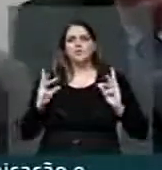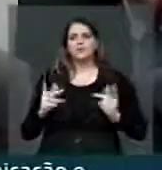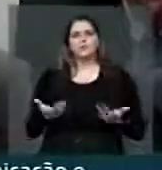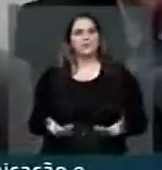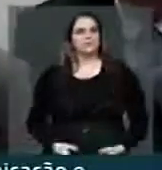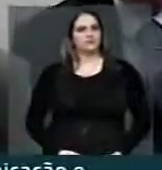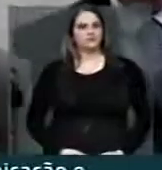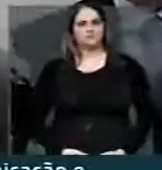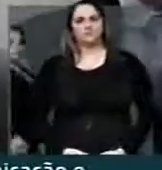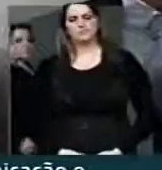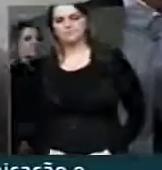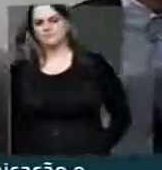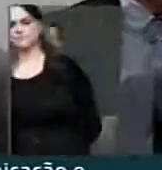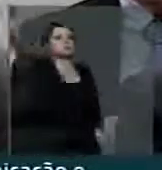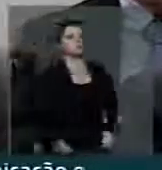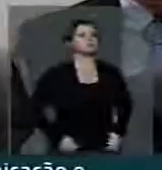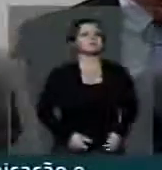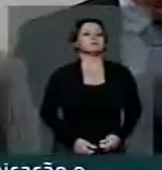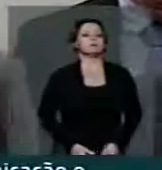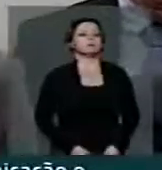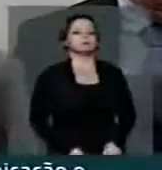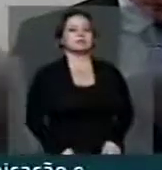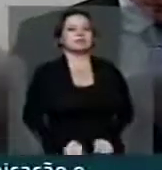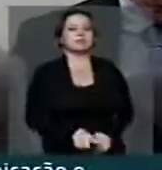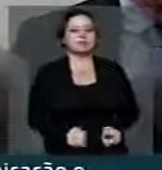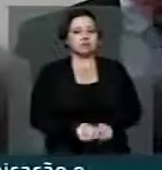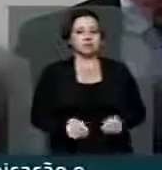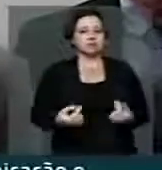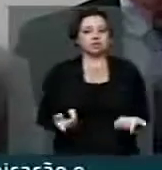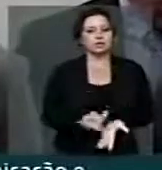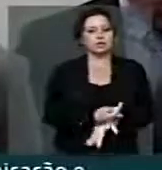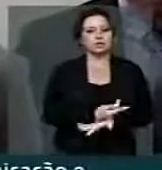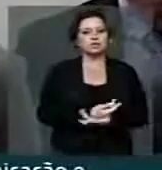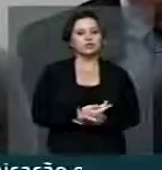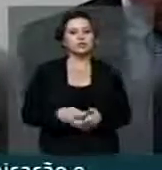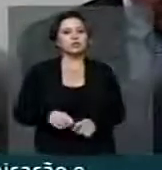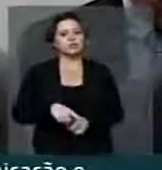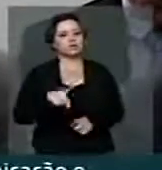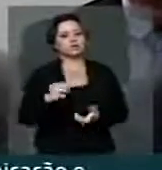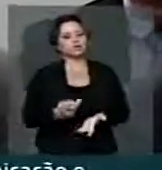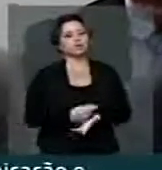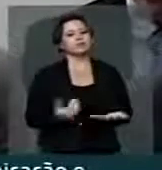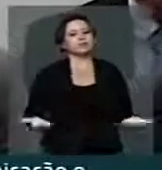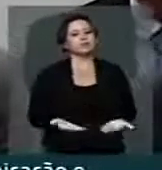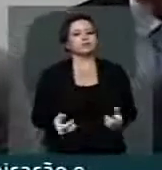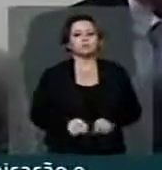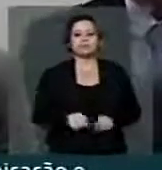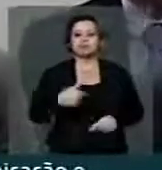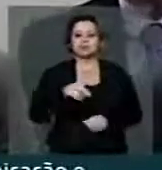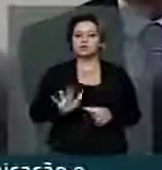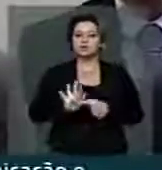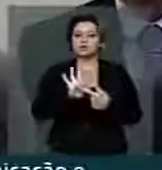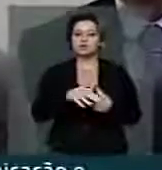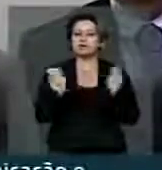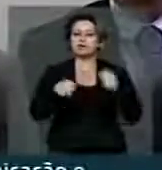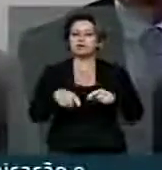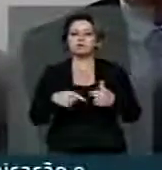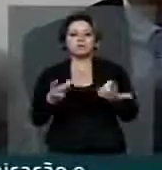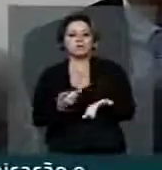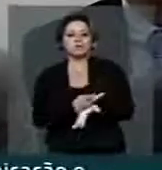ameaçada, esteja sendo violada hoje. Aqui não estamos falando de uma possibilidade, um risco, não.